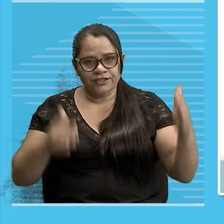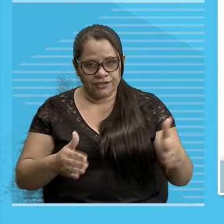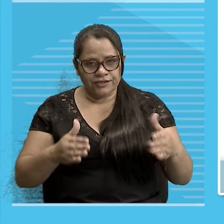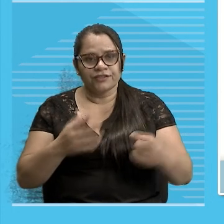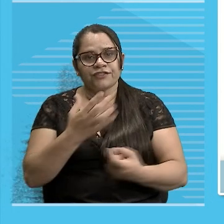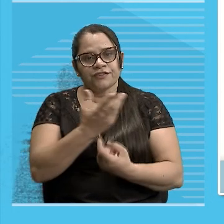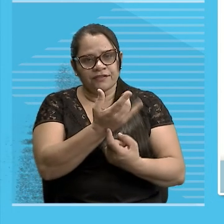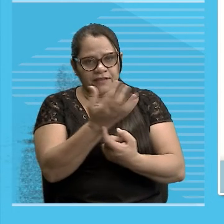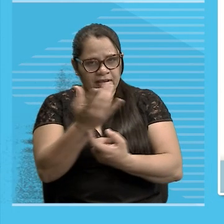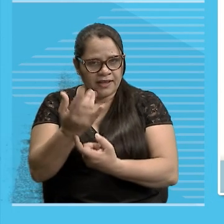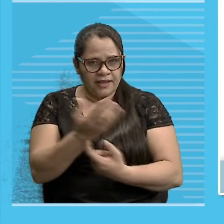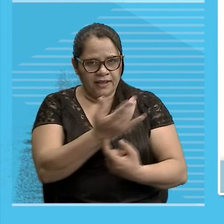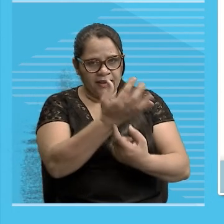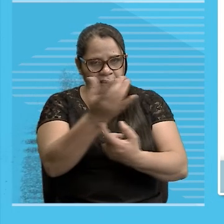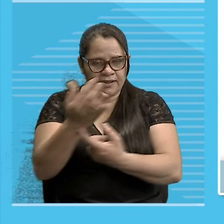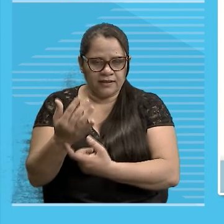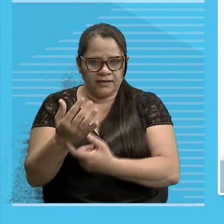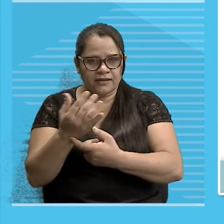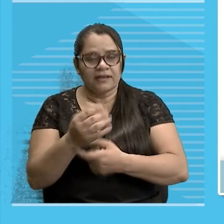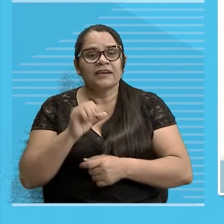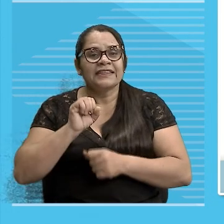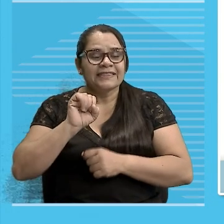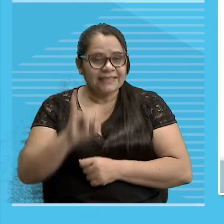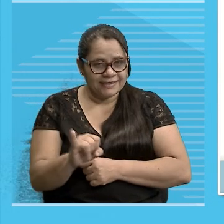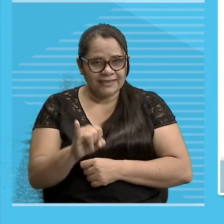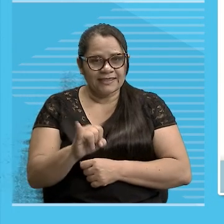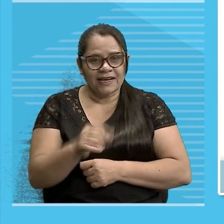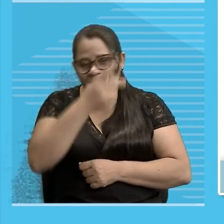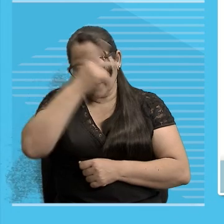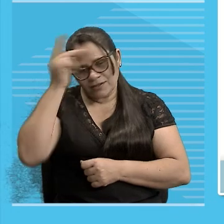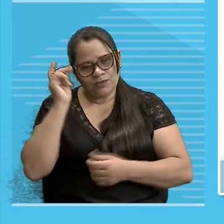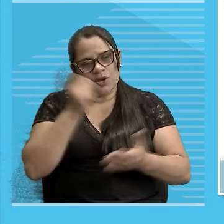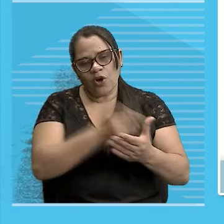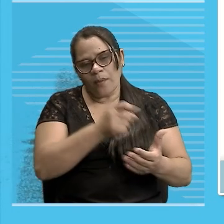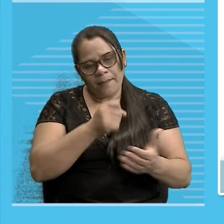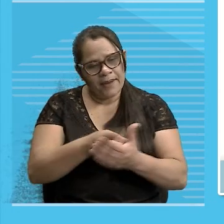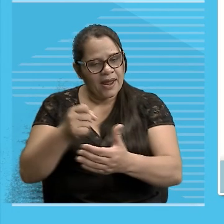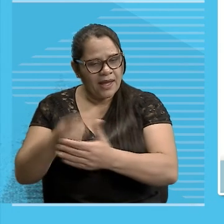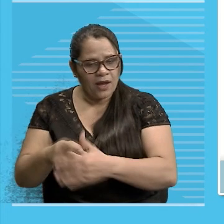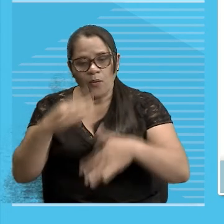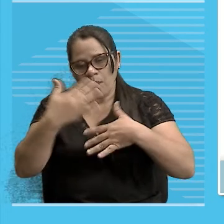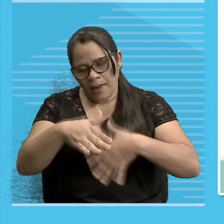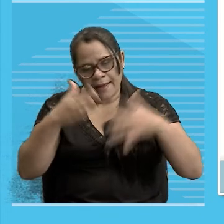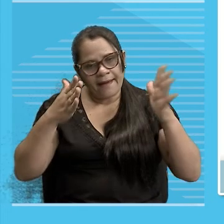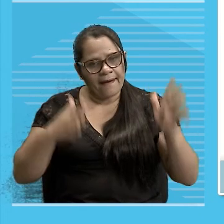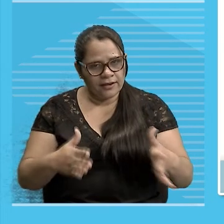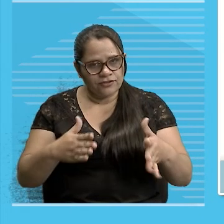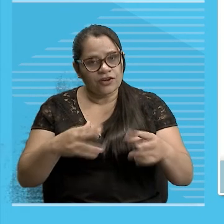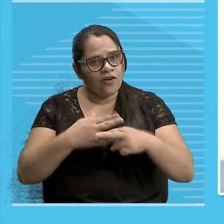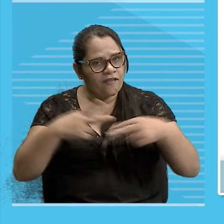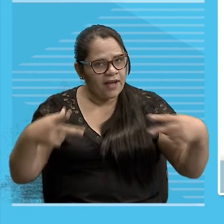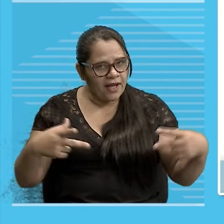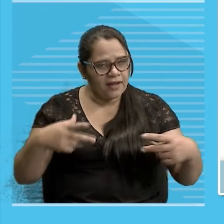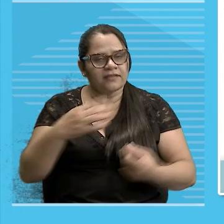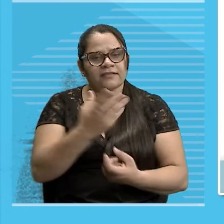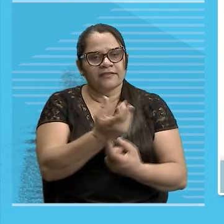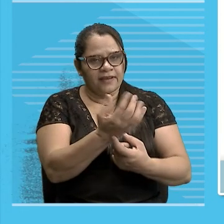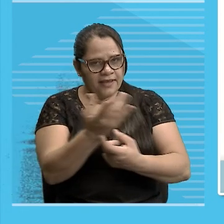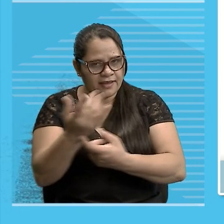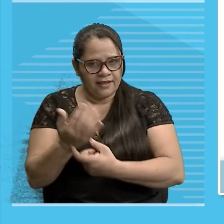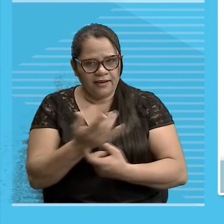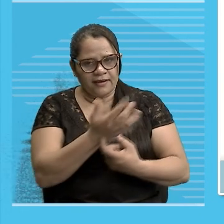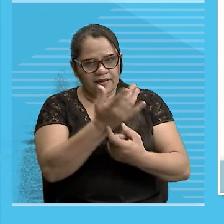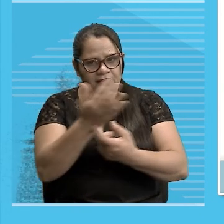por acaso Evidentemente você Comprar uma caixa Com várias velinhas Porque tem Caixa que é uma vela só Tem vela que é dois tamanhos